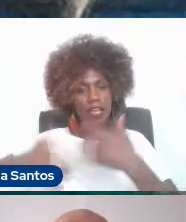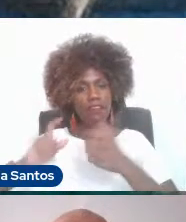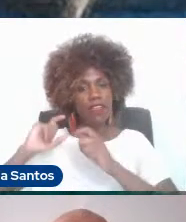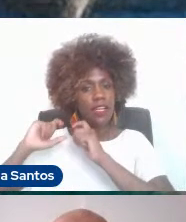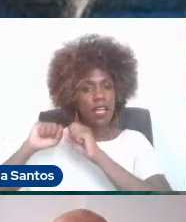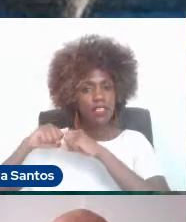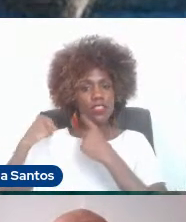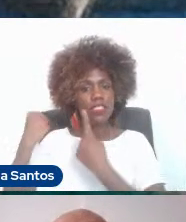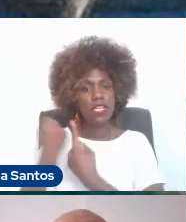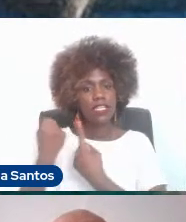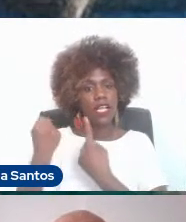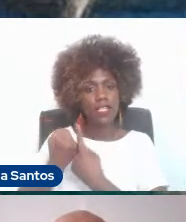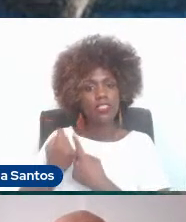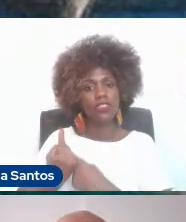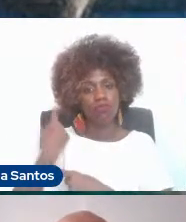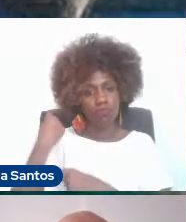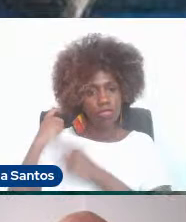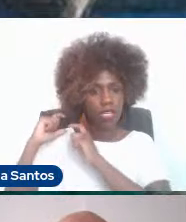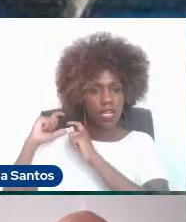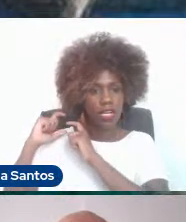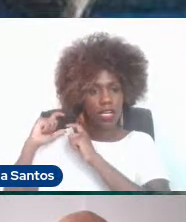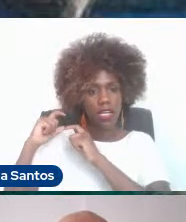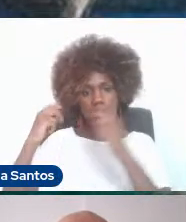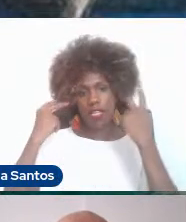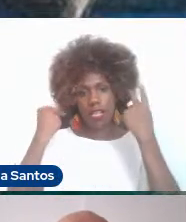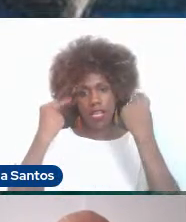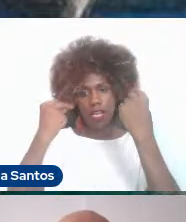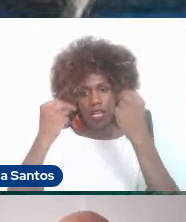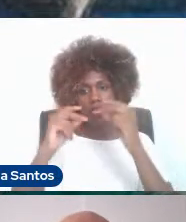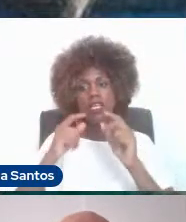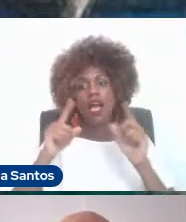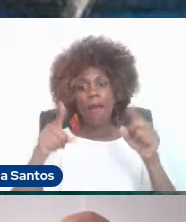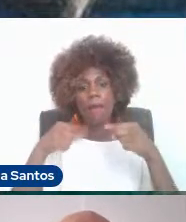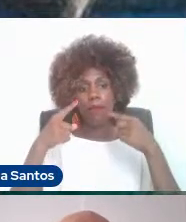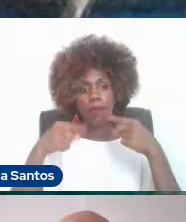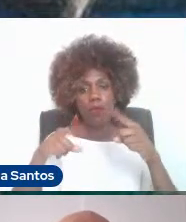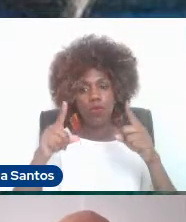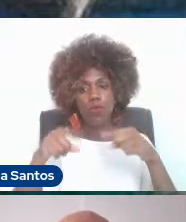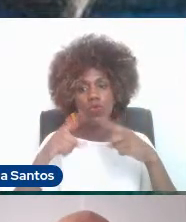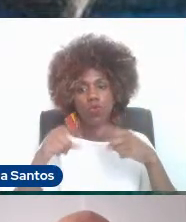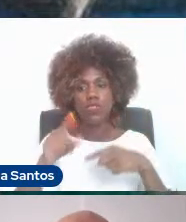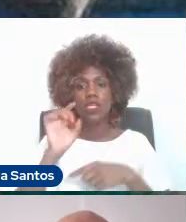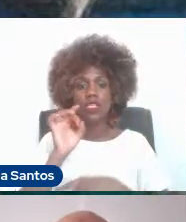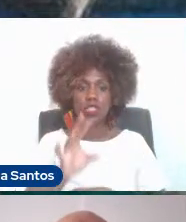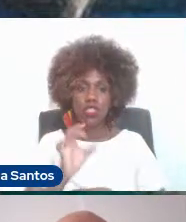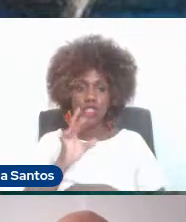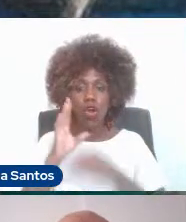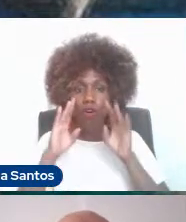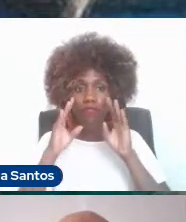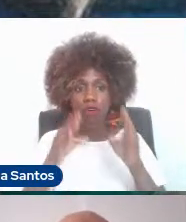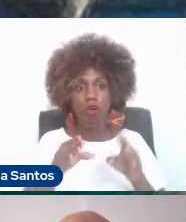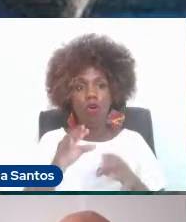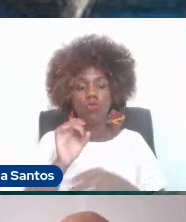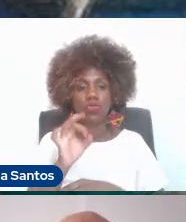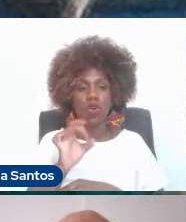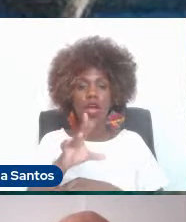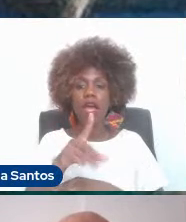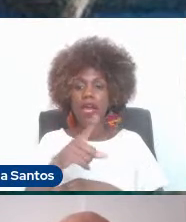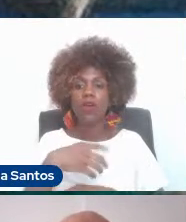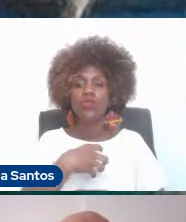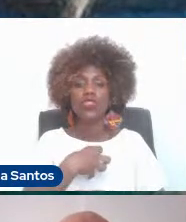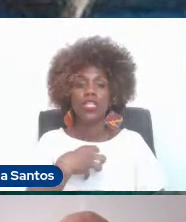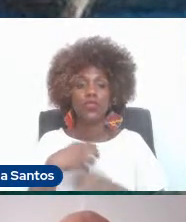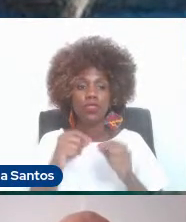era reservada somente à música... O que a gente entendia hoje por fazer música, criar